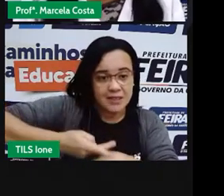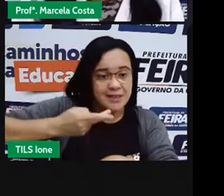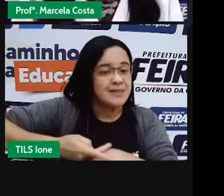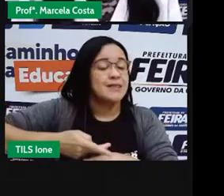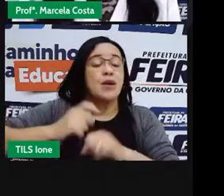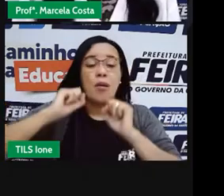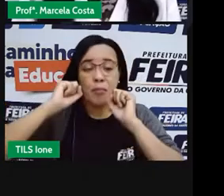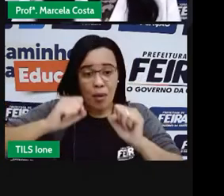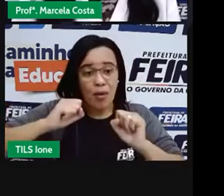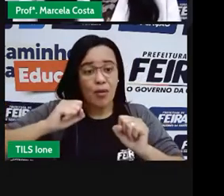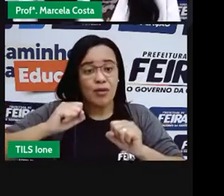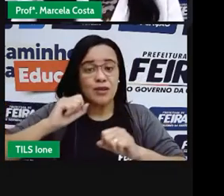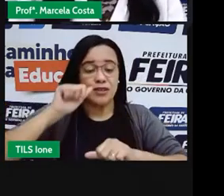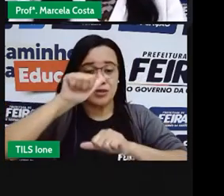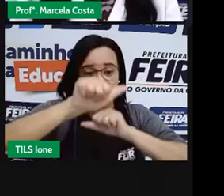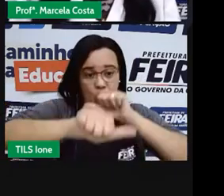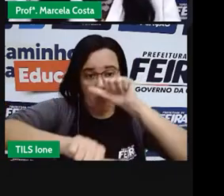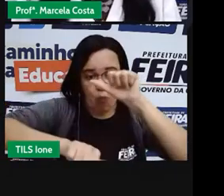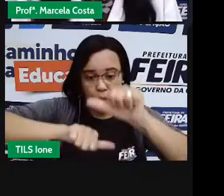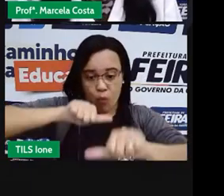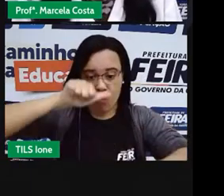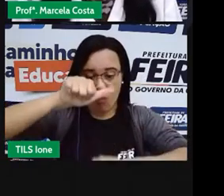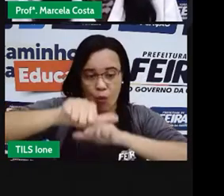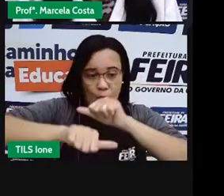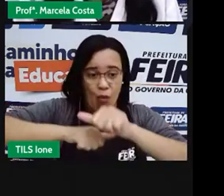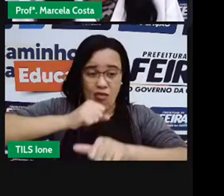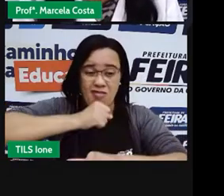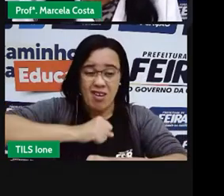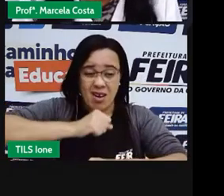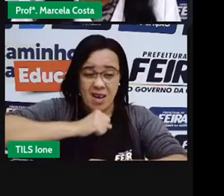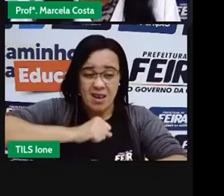de outros materiais.